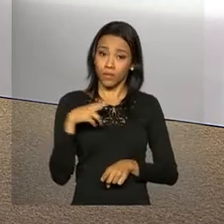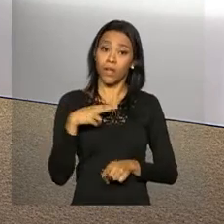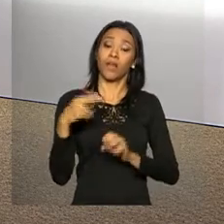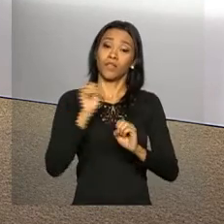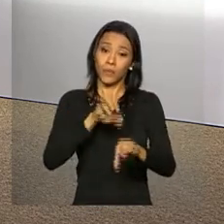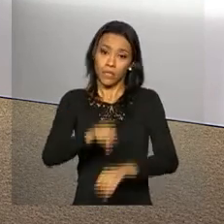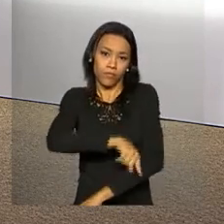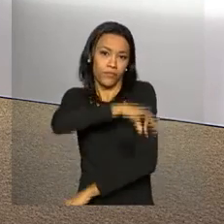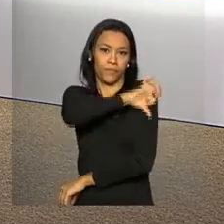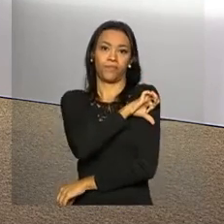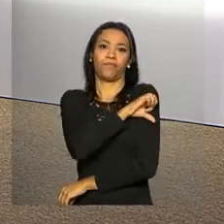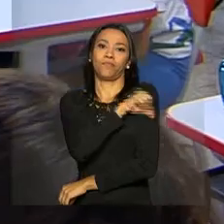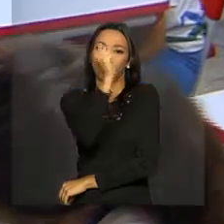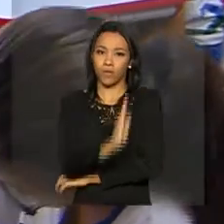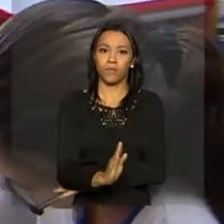básica de todo o país.